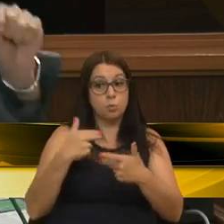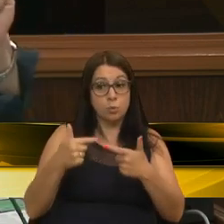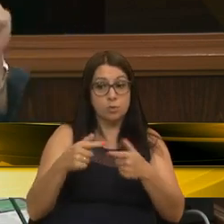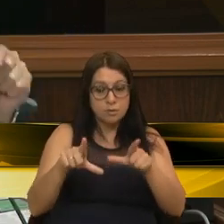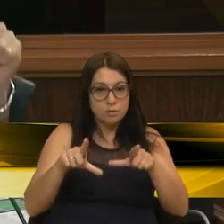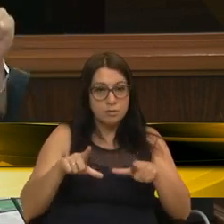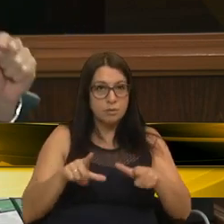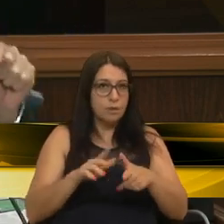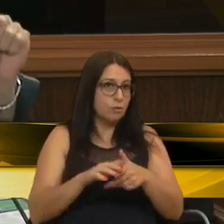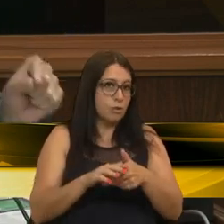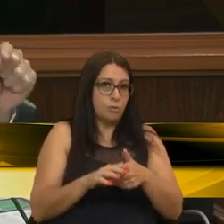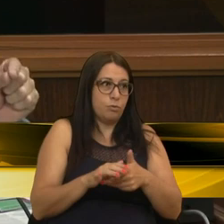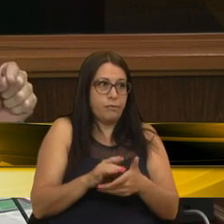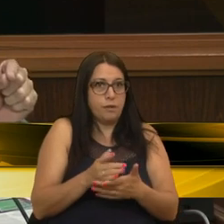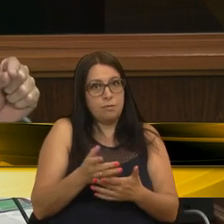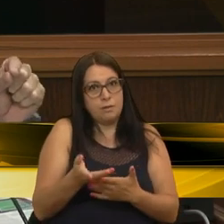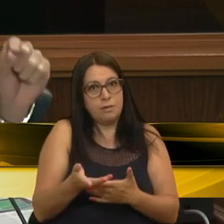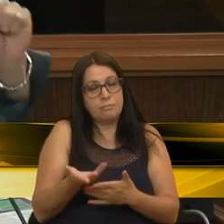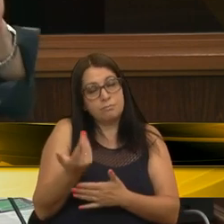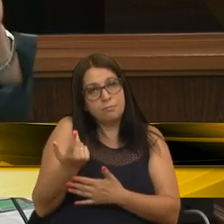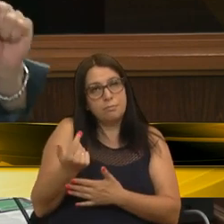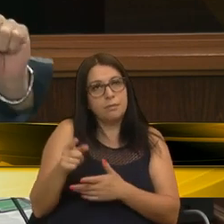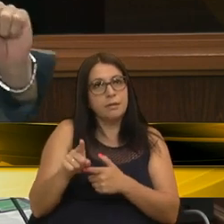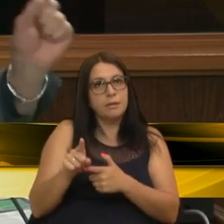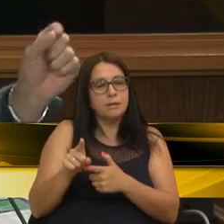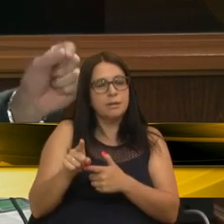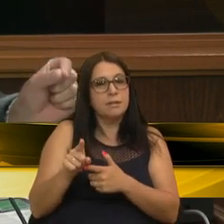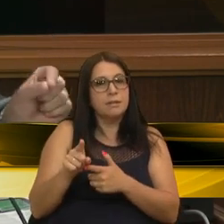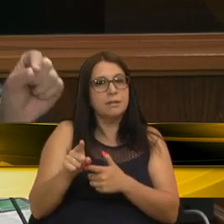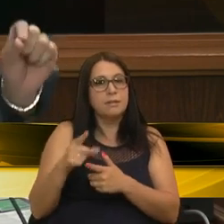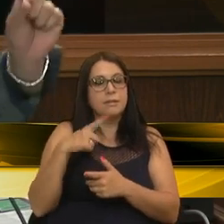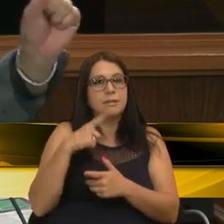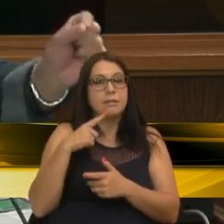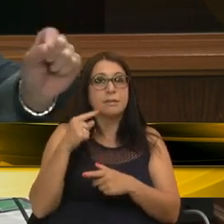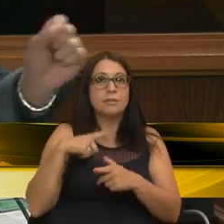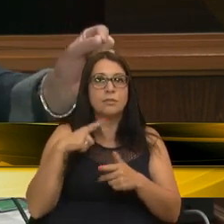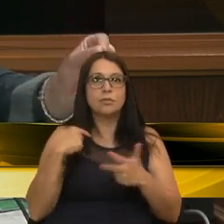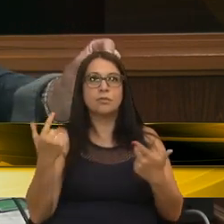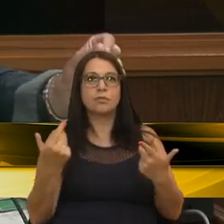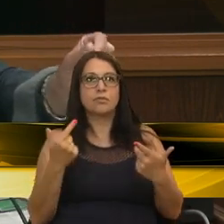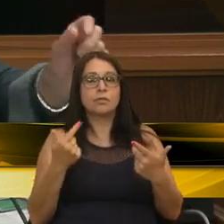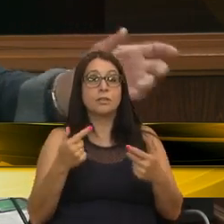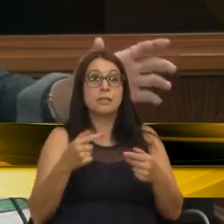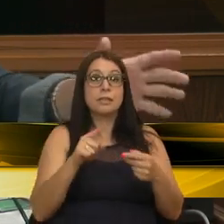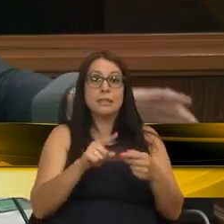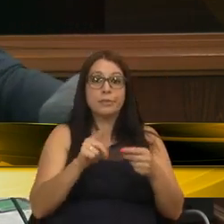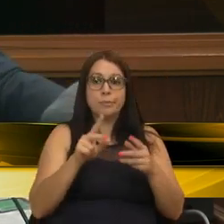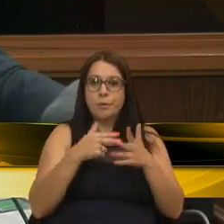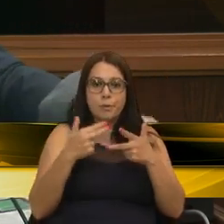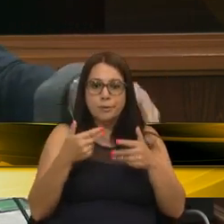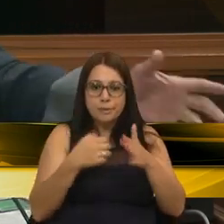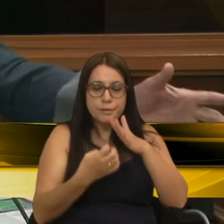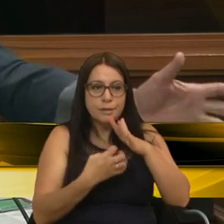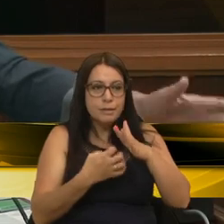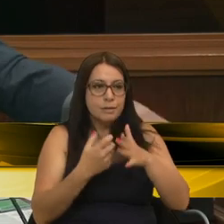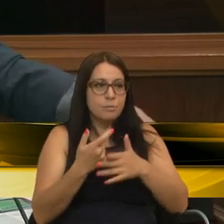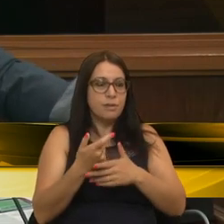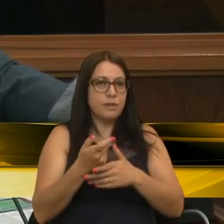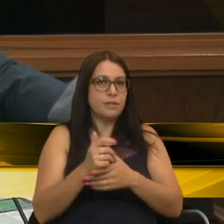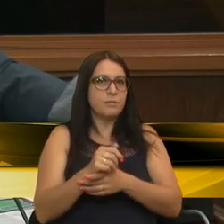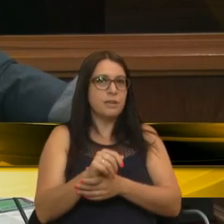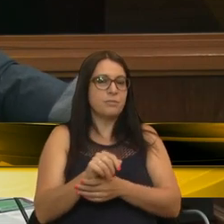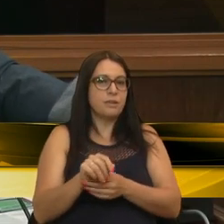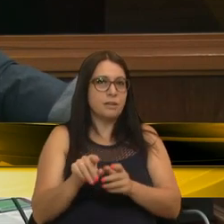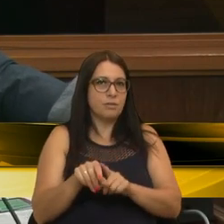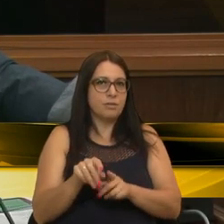Alvará? Registrar é uma coisa, funcionar é outra. Então, isso aí é pura mentira, é uma ficção de empresas, de microempresas que estão